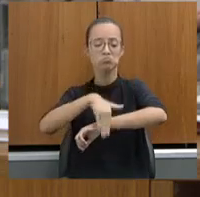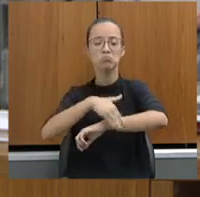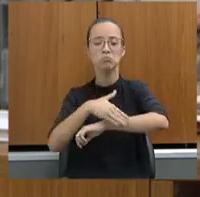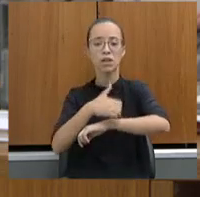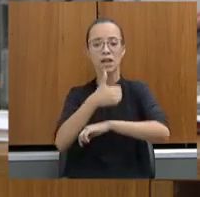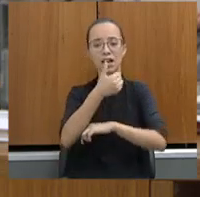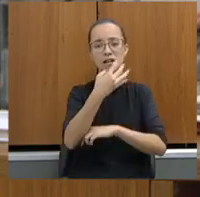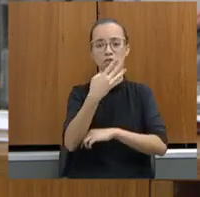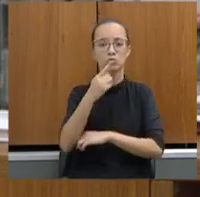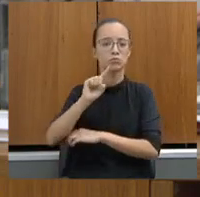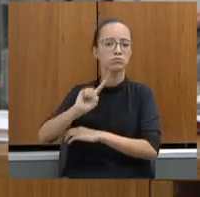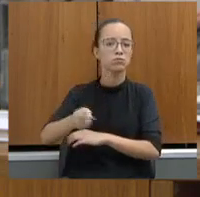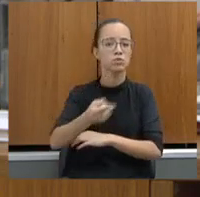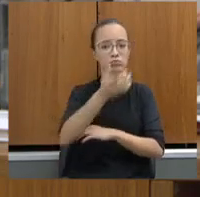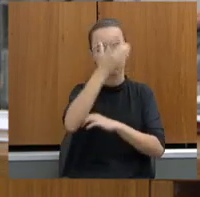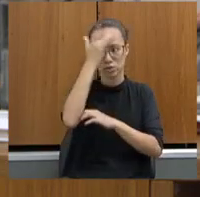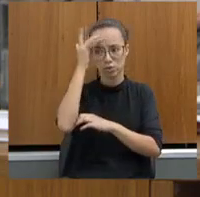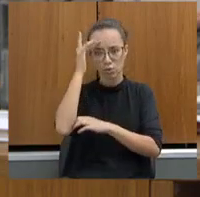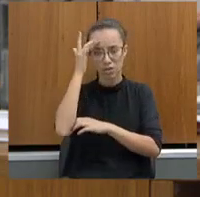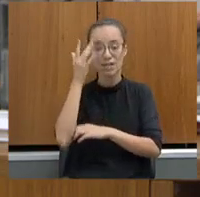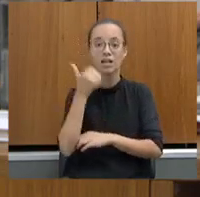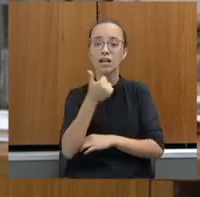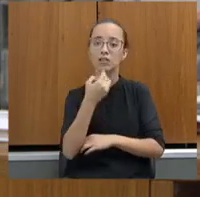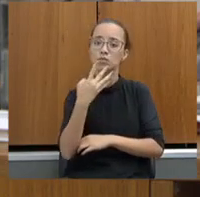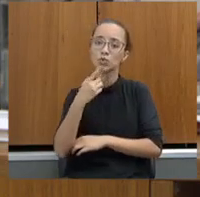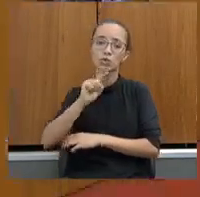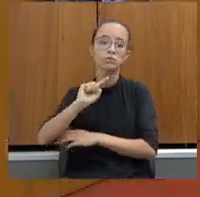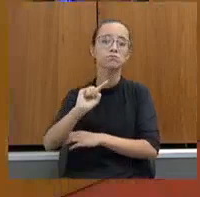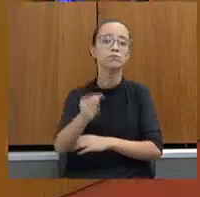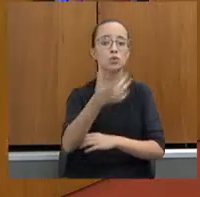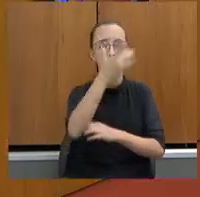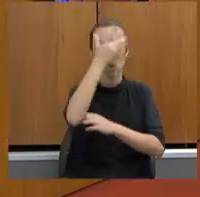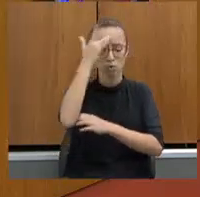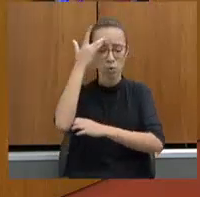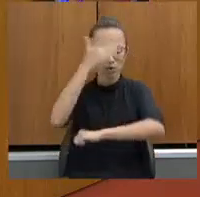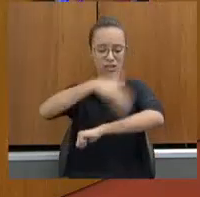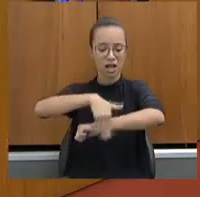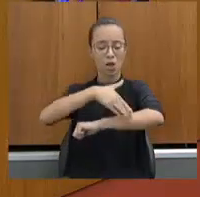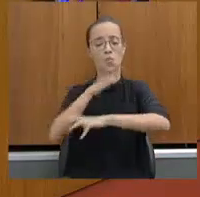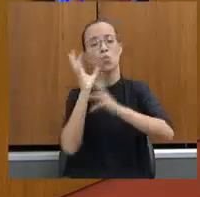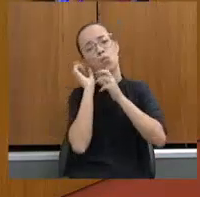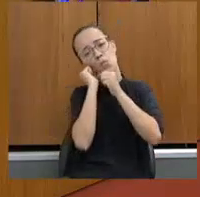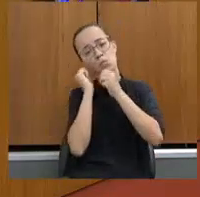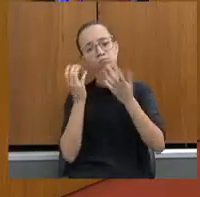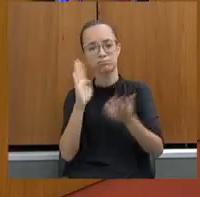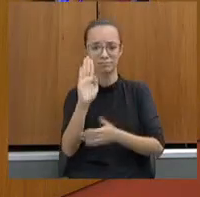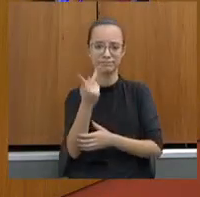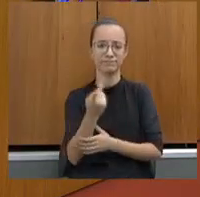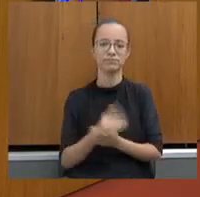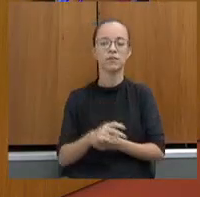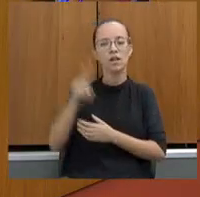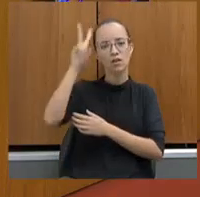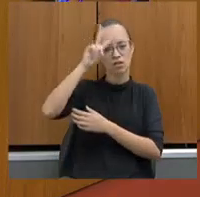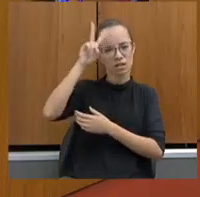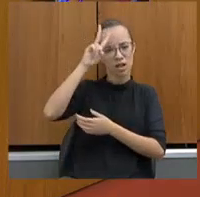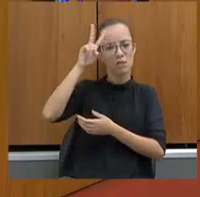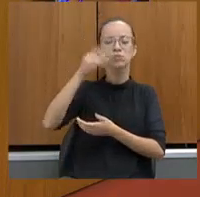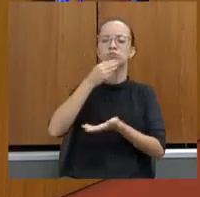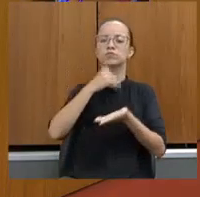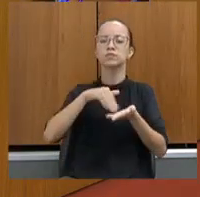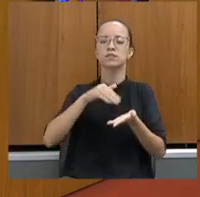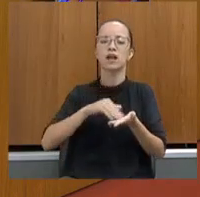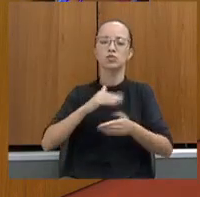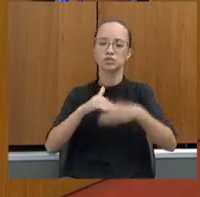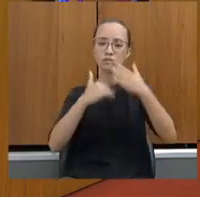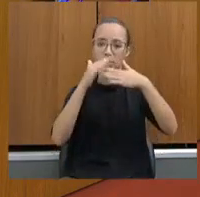14 mil pessoas, Gilberto, 14 mil pessoas moram em Belo Horizonte na rua. Eu lembro, quando eu fui secretário de desenvolvimento, eu